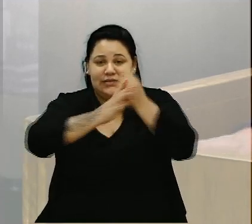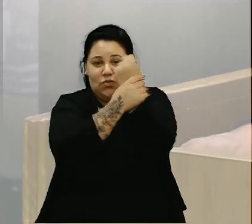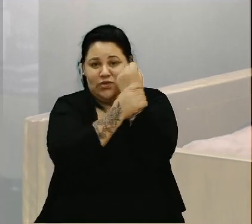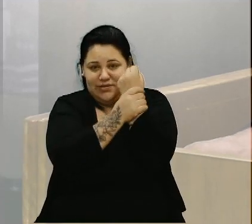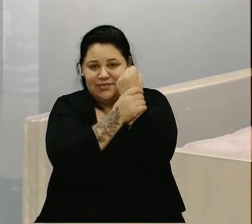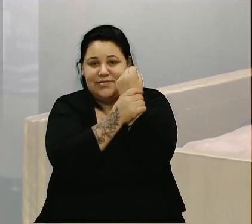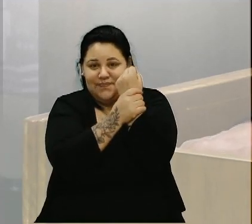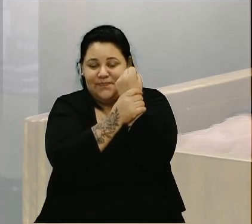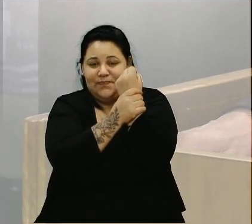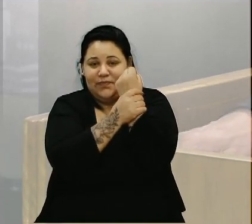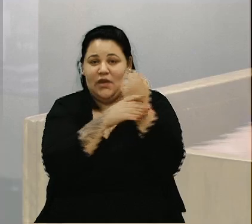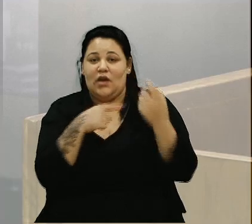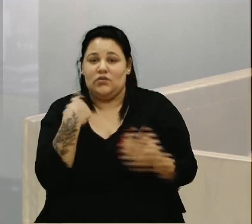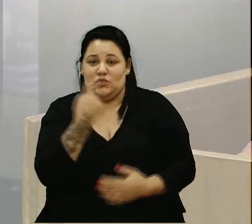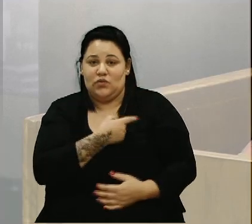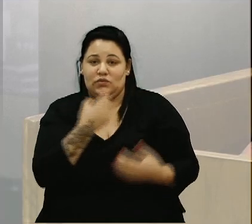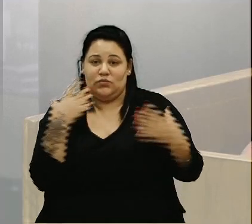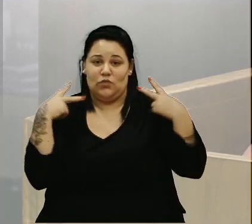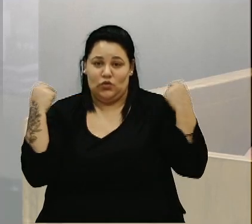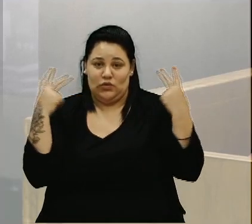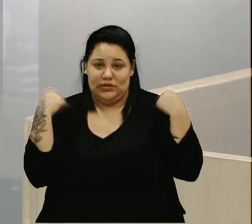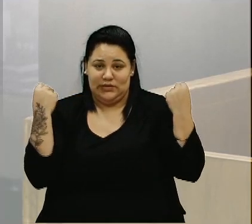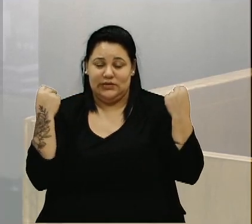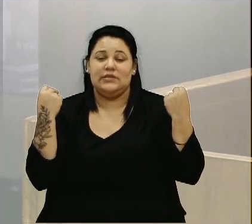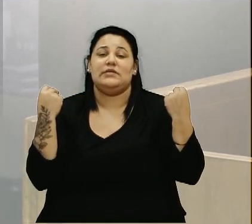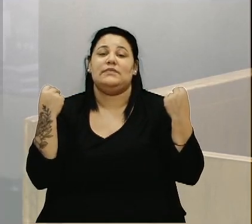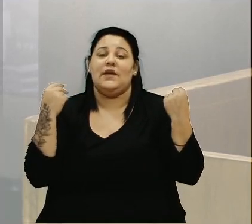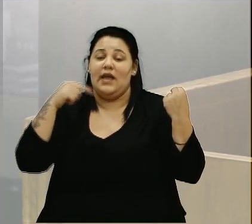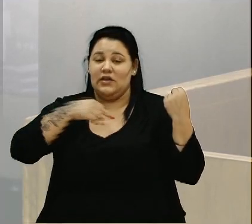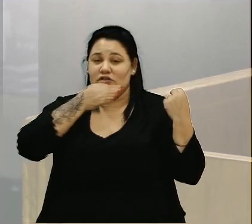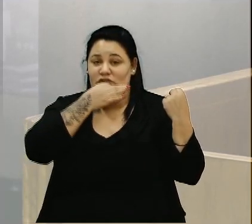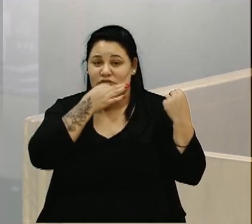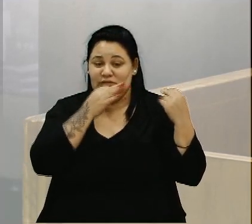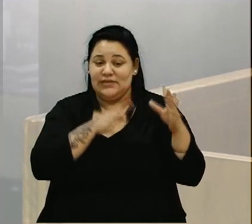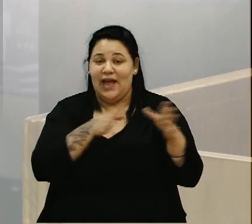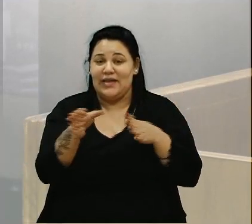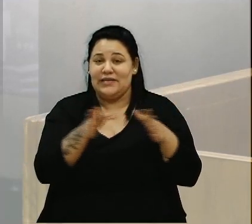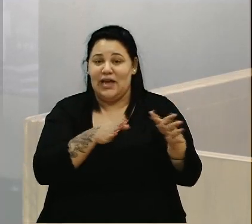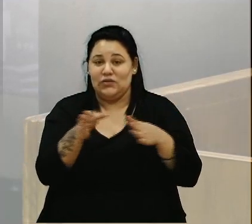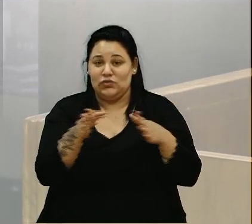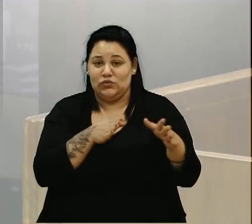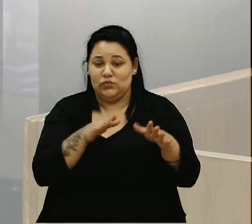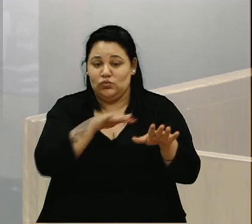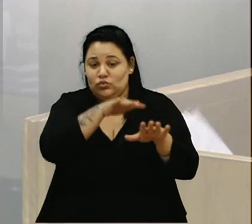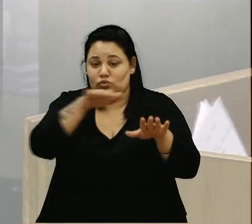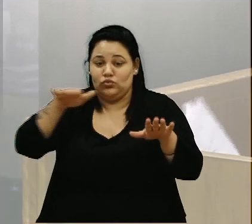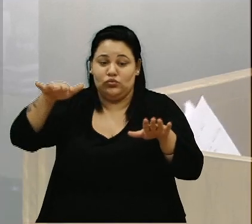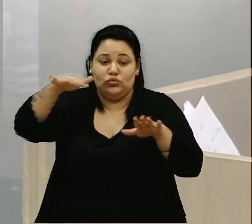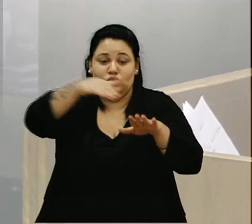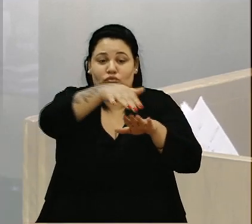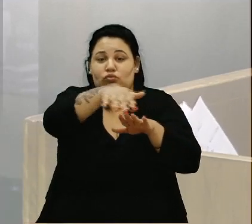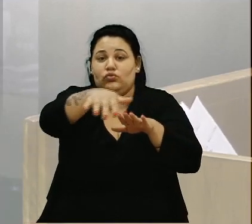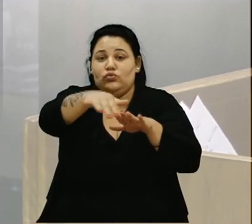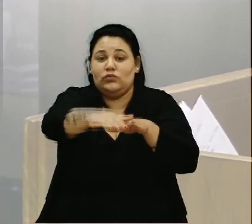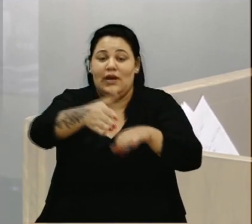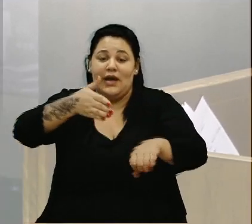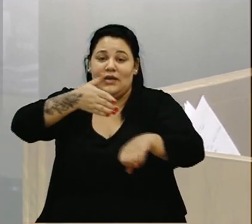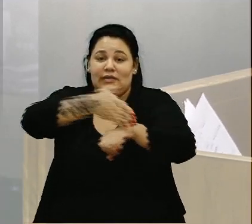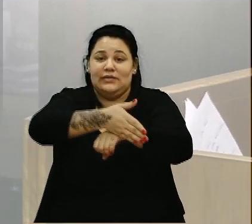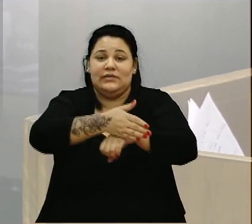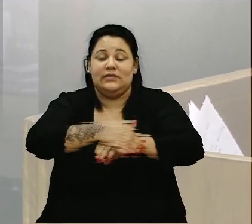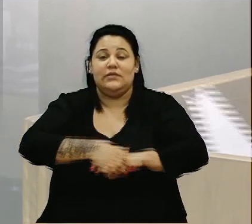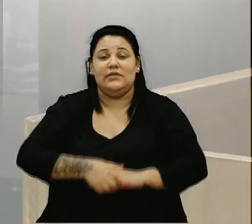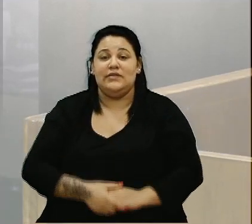condutores, nossos motoristas que acessavam ali em cima da via, acessavam a entrada do bairro